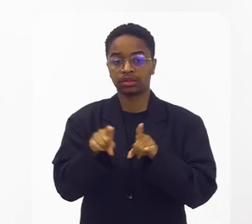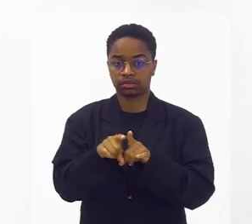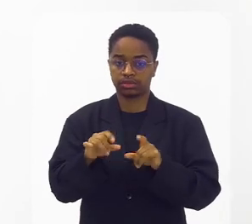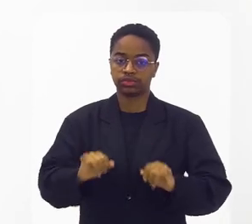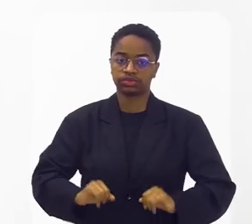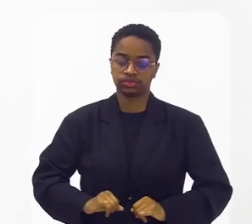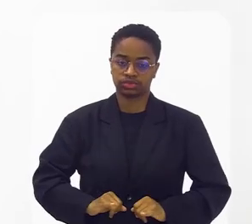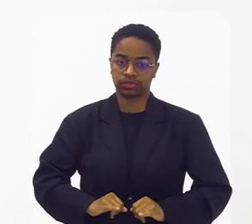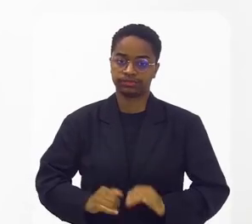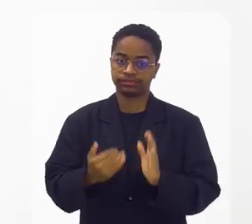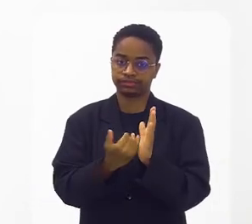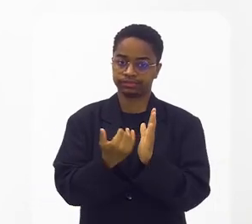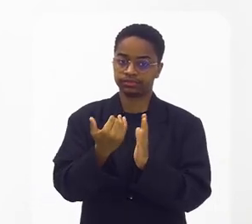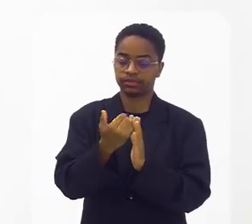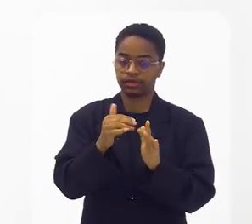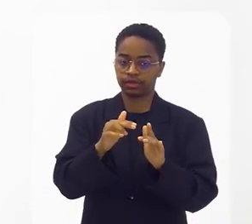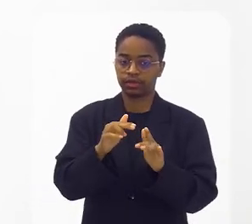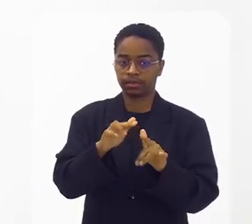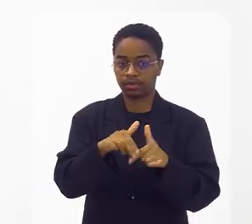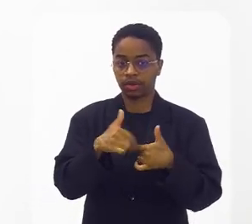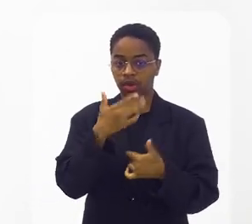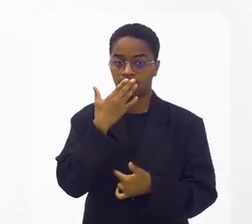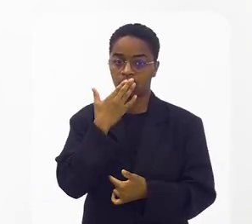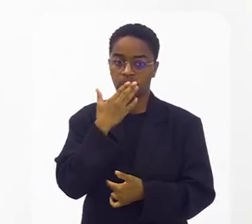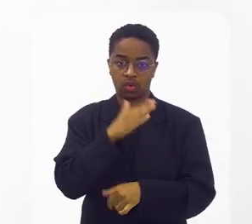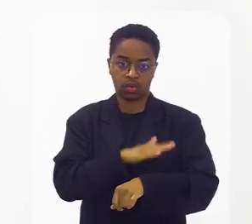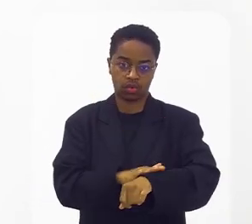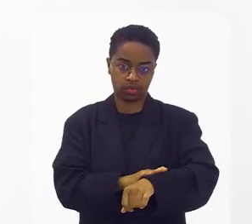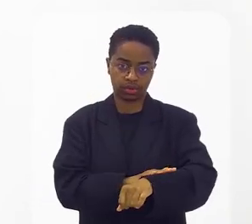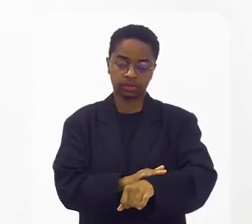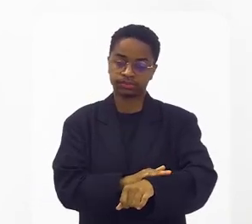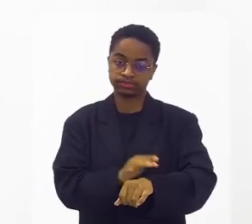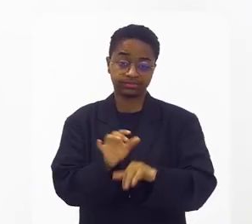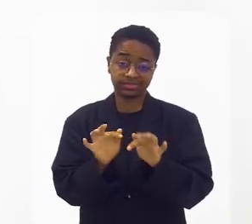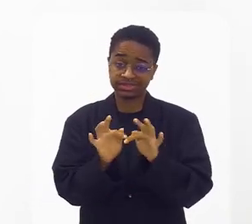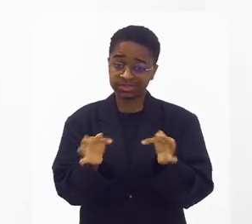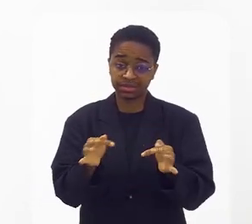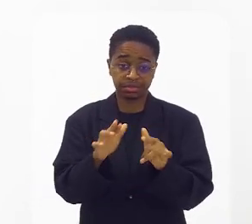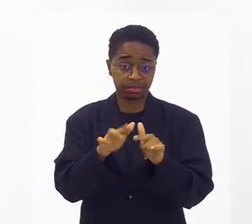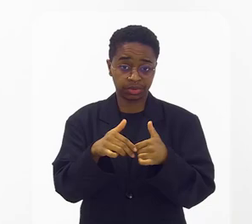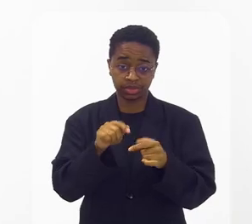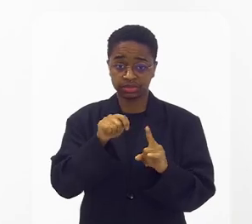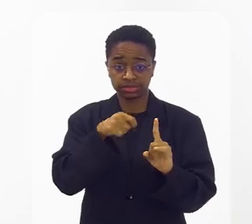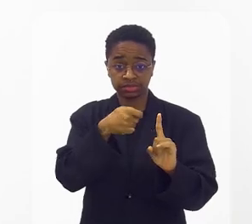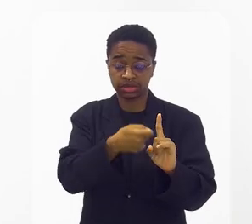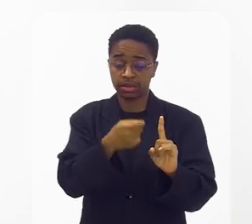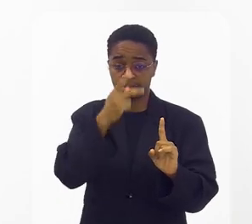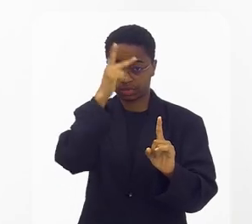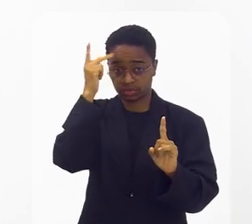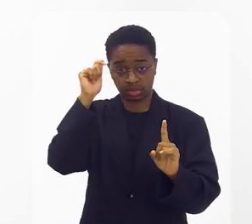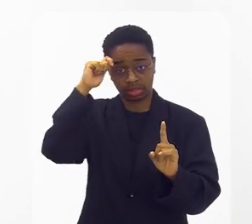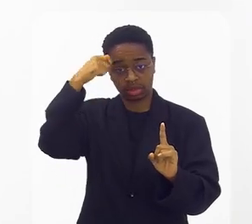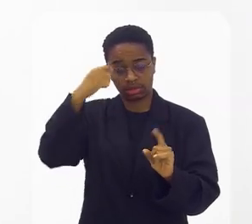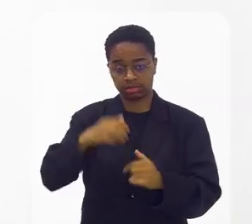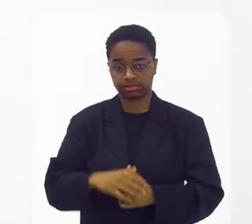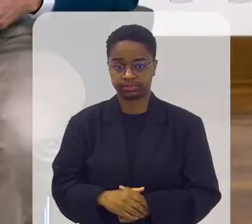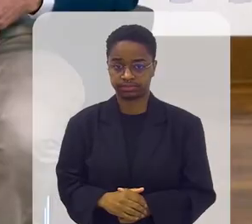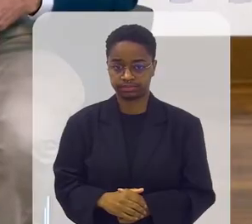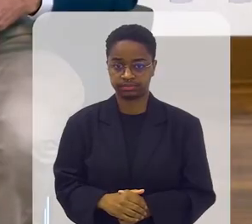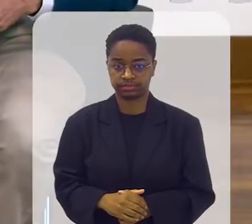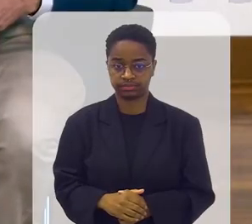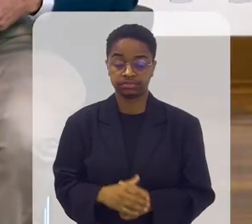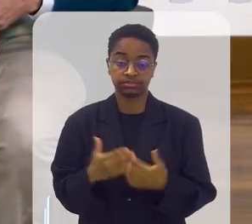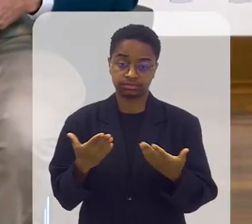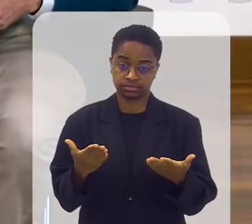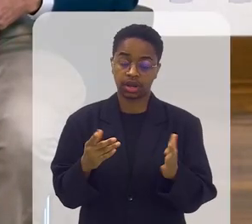ela também sofre essas violências pela questão da cor, pelo simples fato de ser uma pessoa idosa negra.